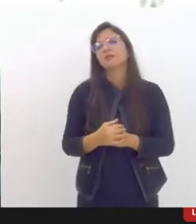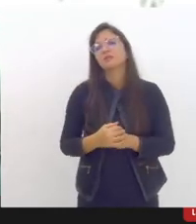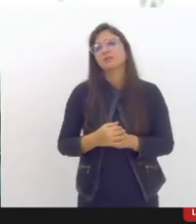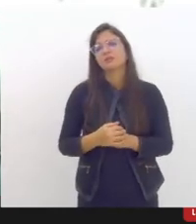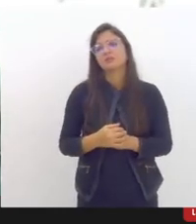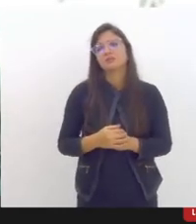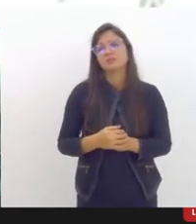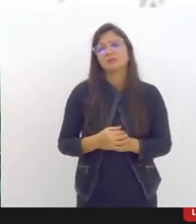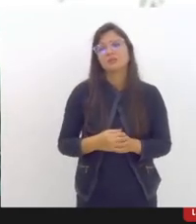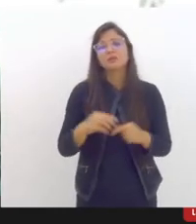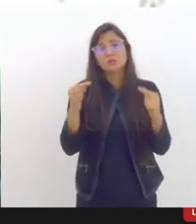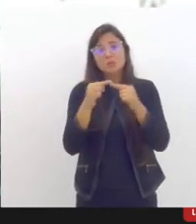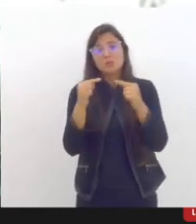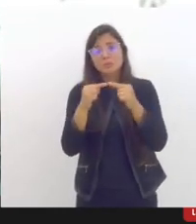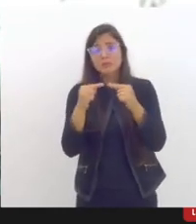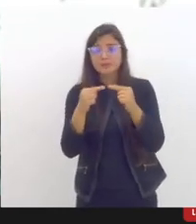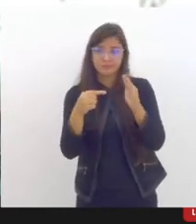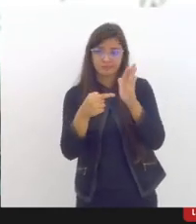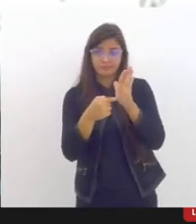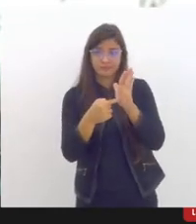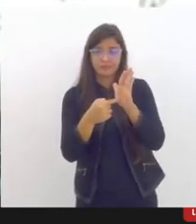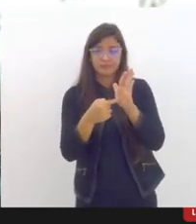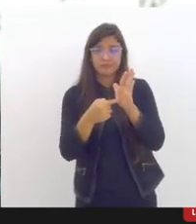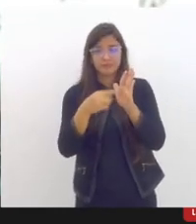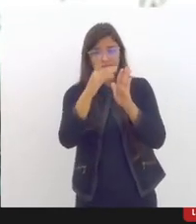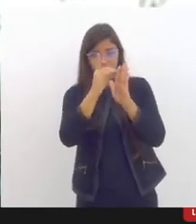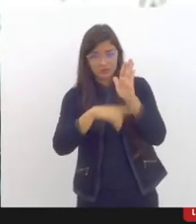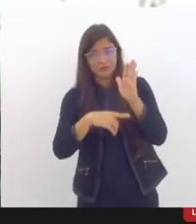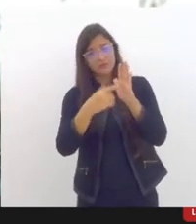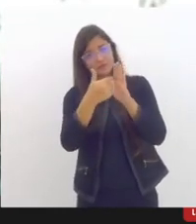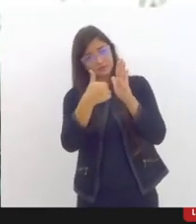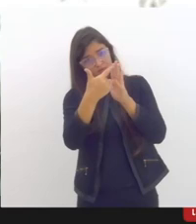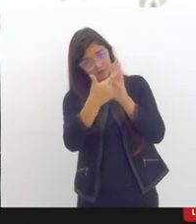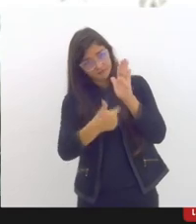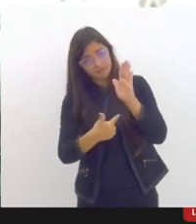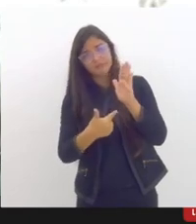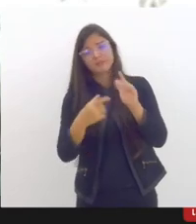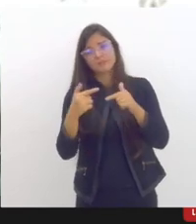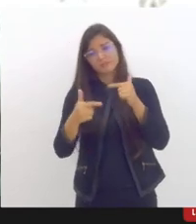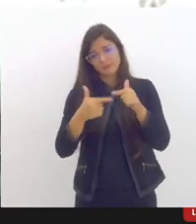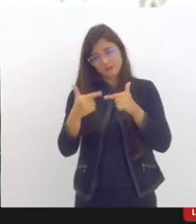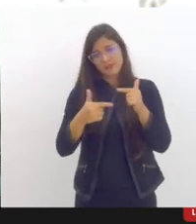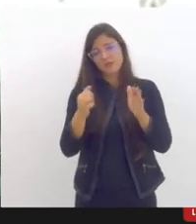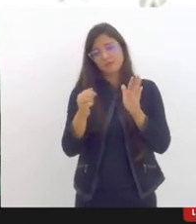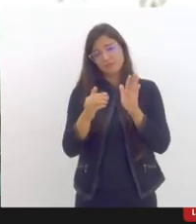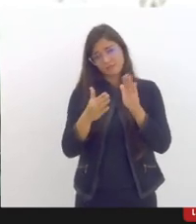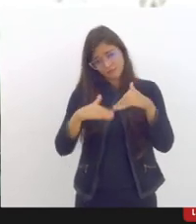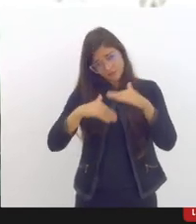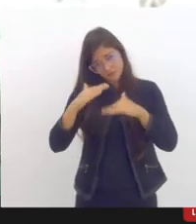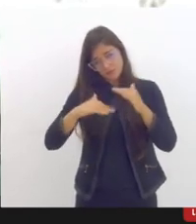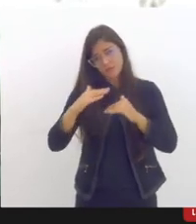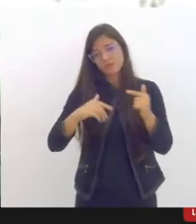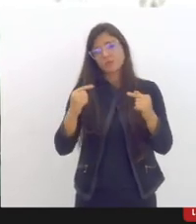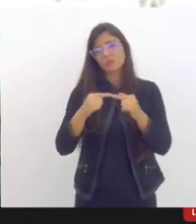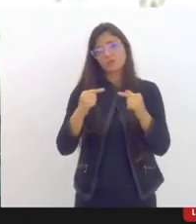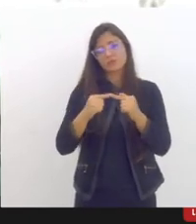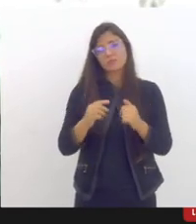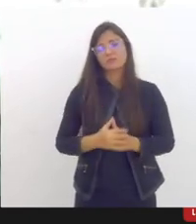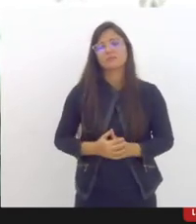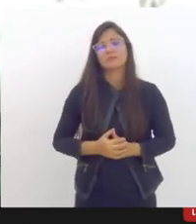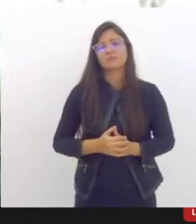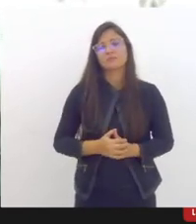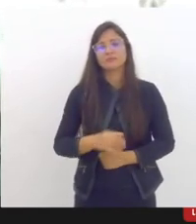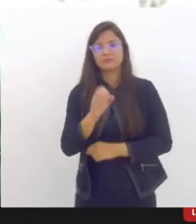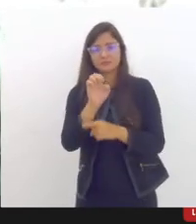conformidade com os princípios e diretrizes que regem as nossas profissões na particularidade do estado do Rio de Janeiro